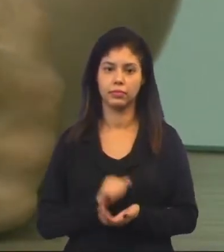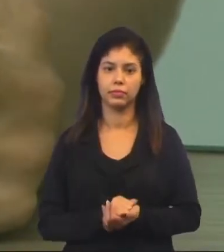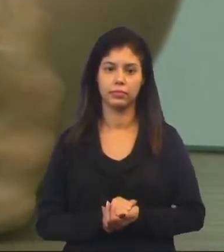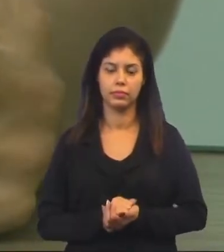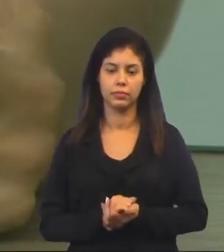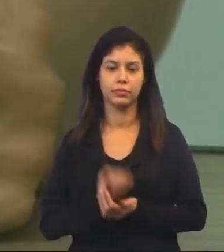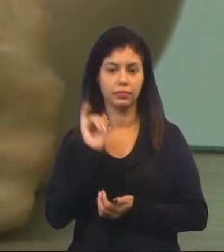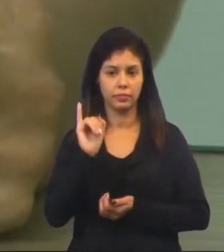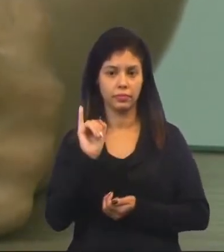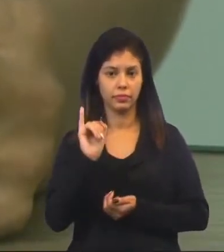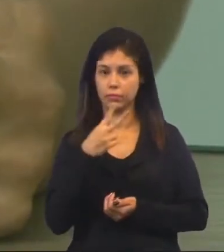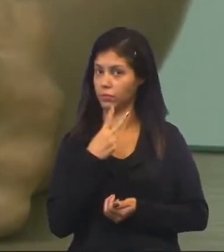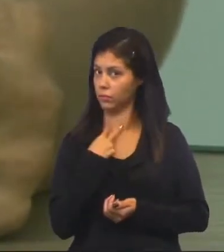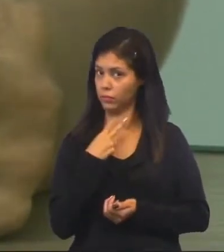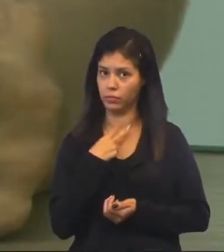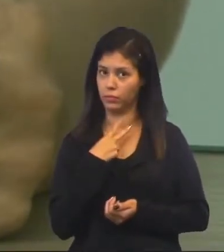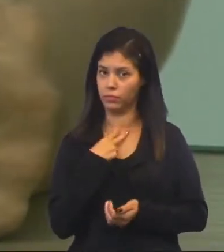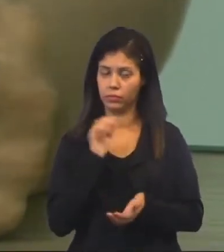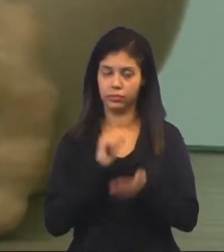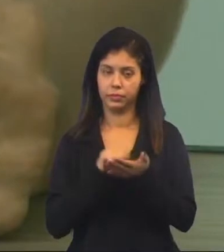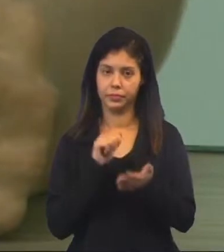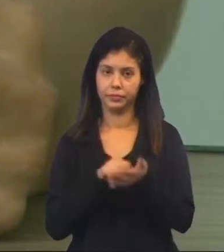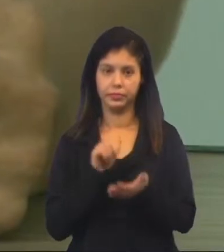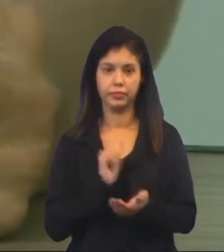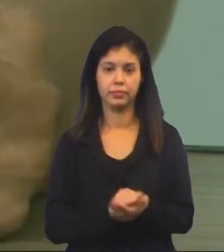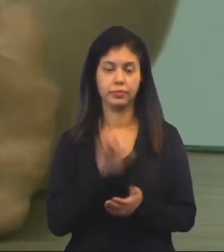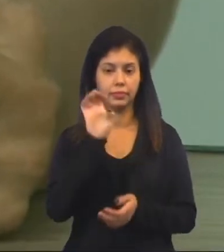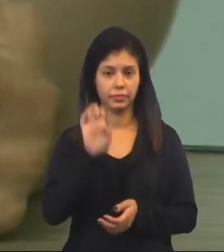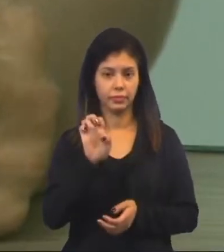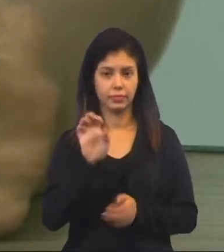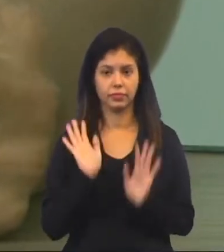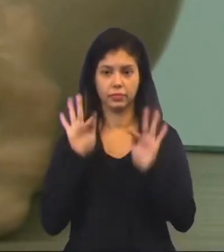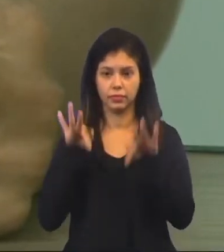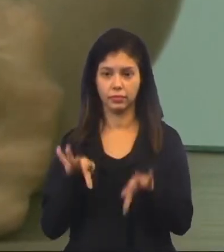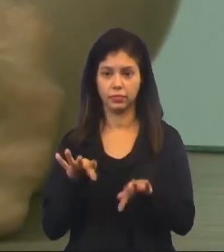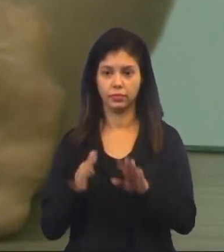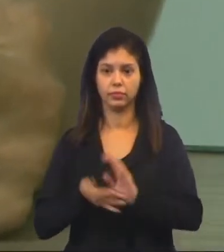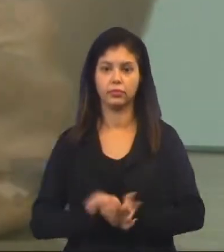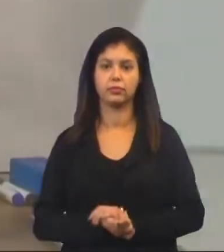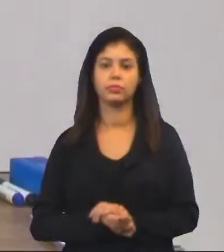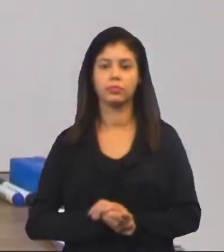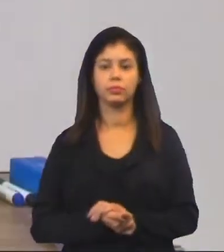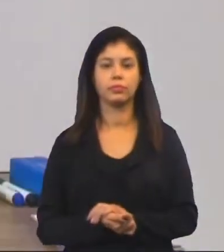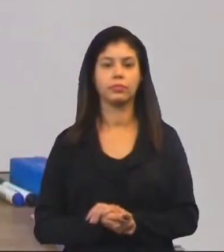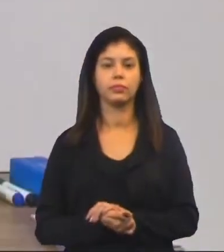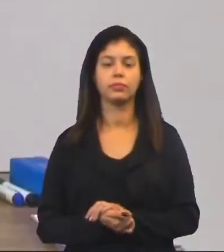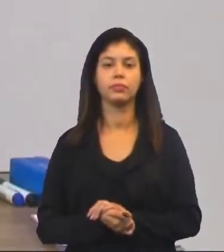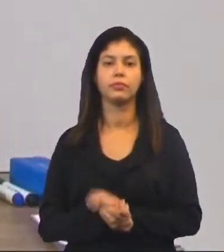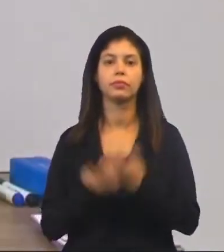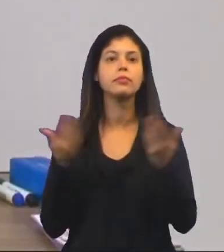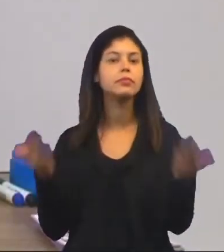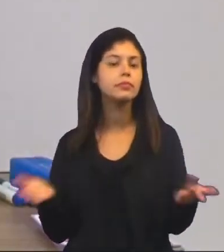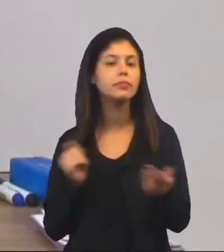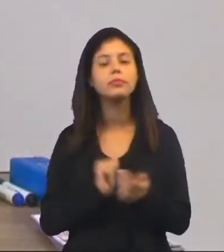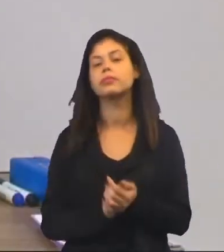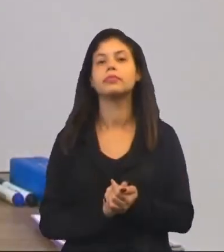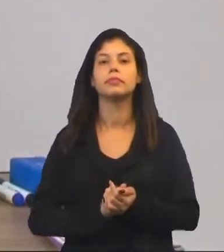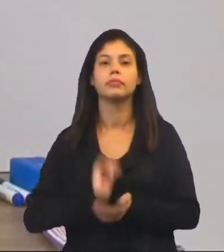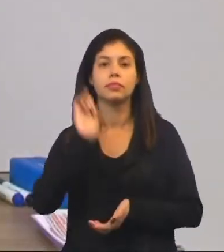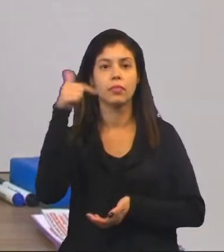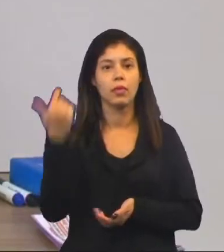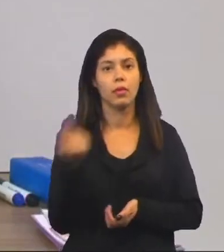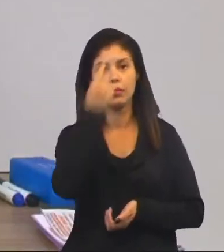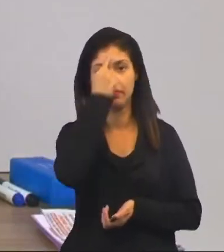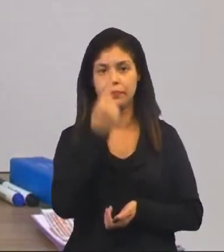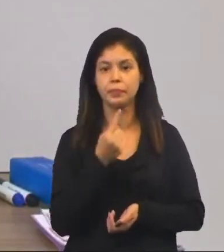com i, chocolate termina com e, tá bom? Então, vou pegar aqui